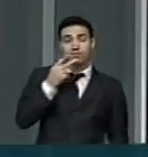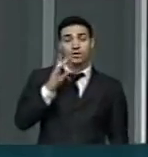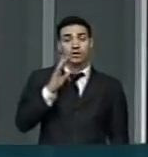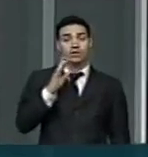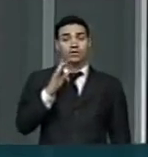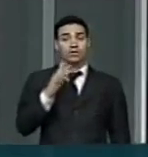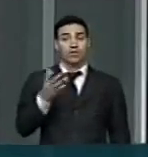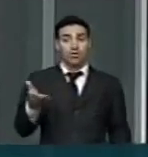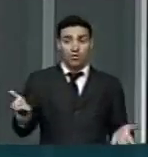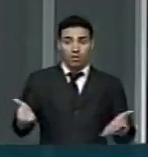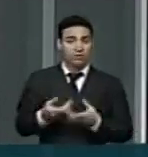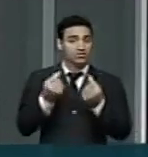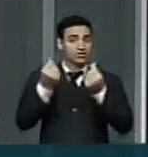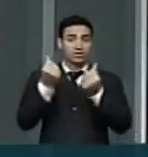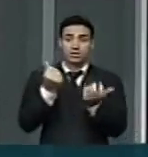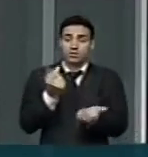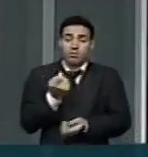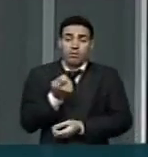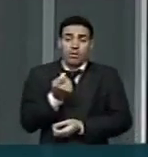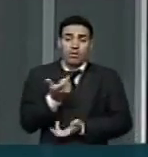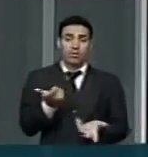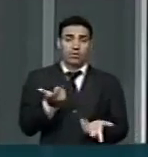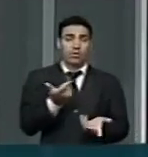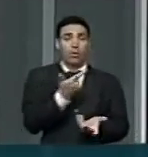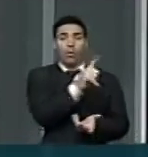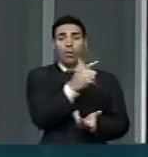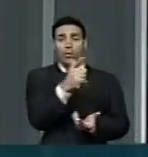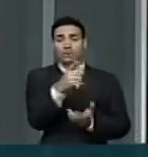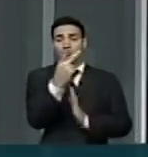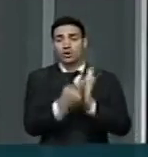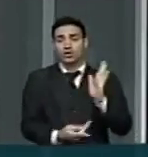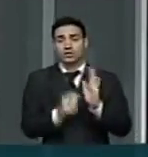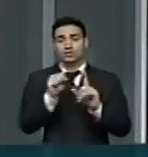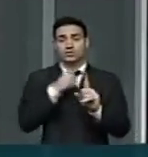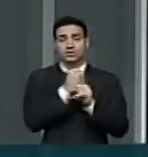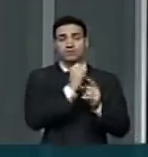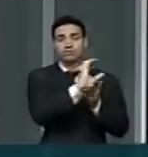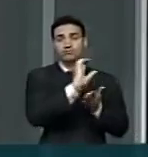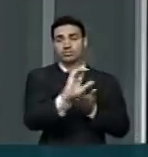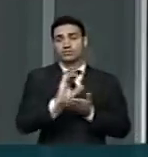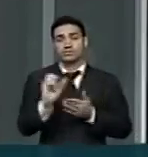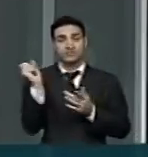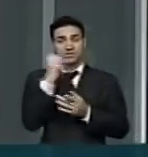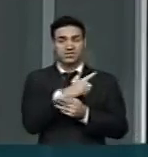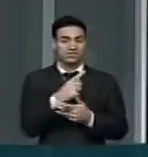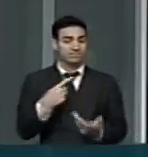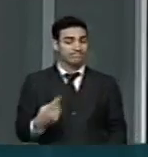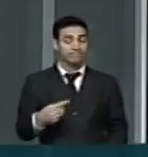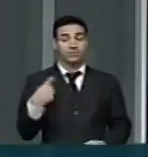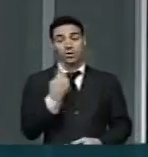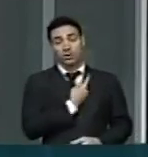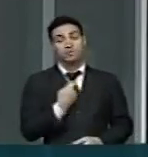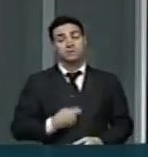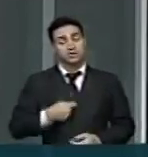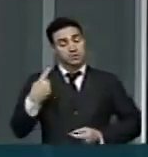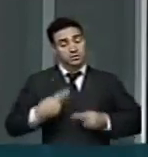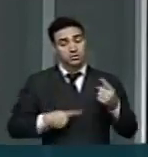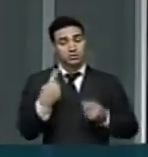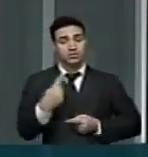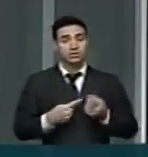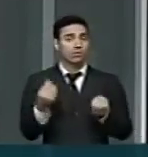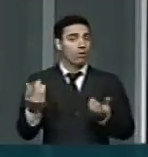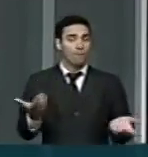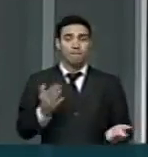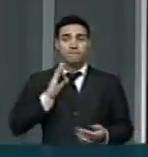curto, hoje a gente tem outras políticas sociais para financiar. Então, não tem escapatória. Nós temos que discutir o